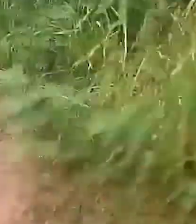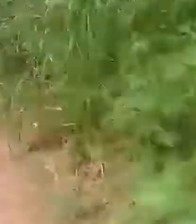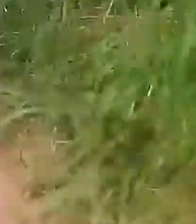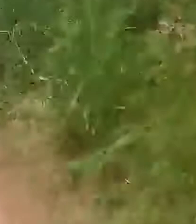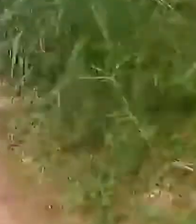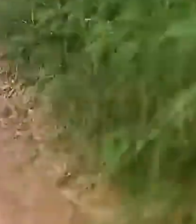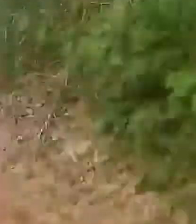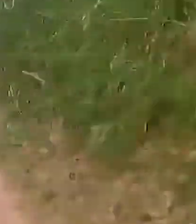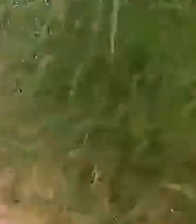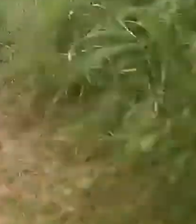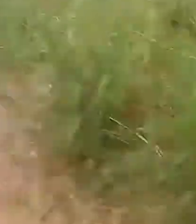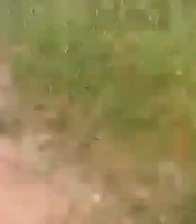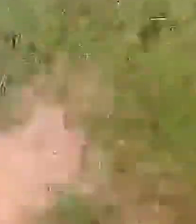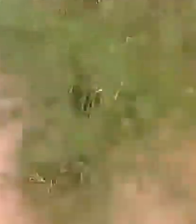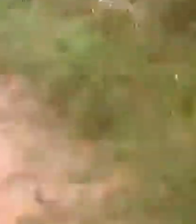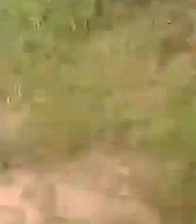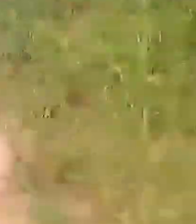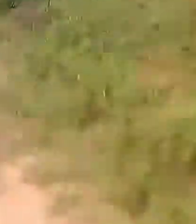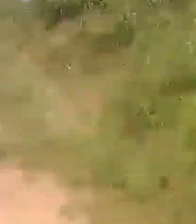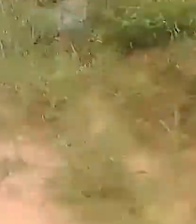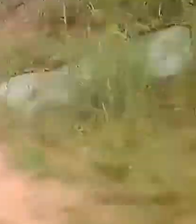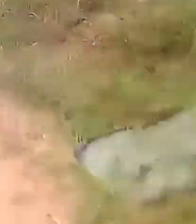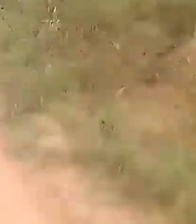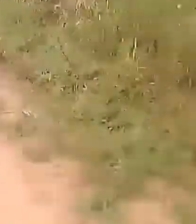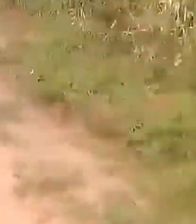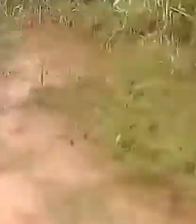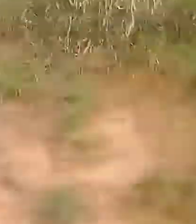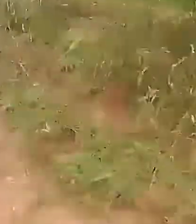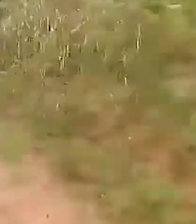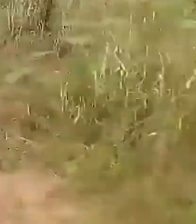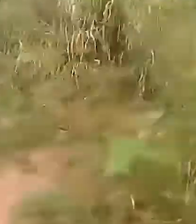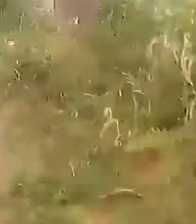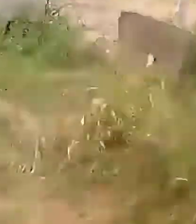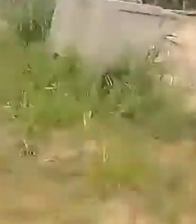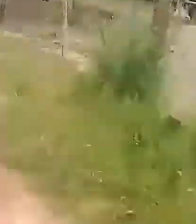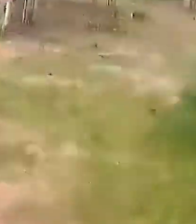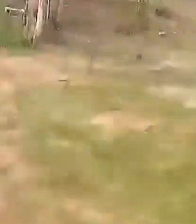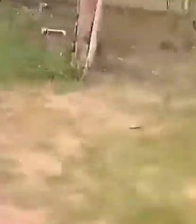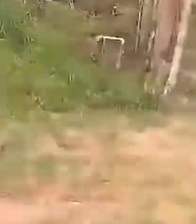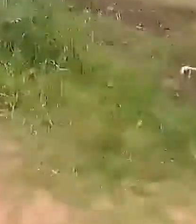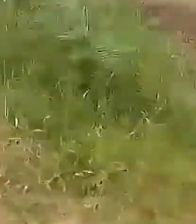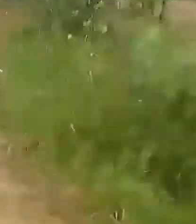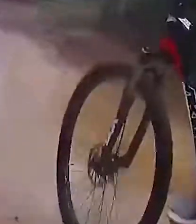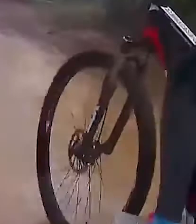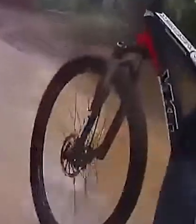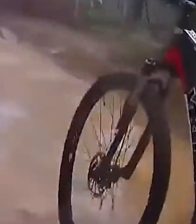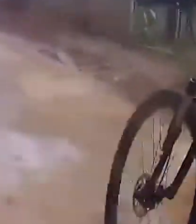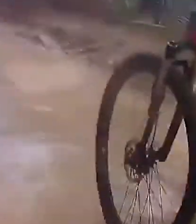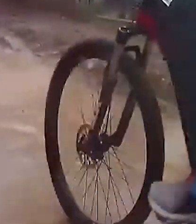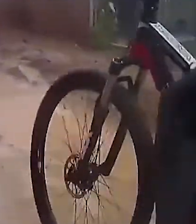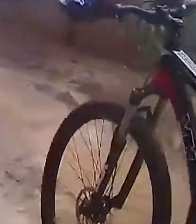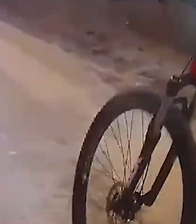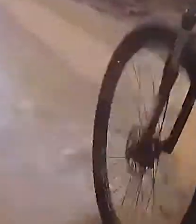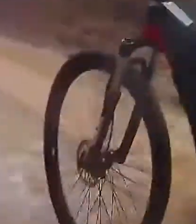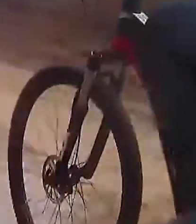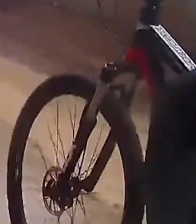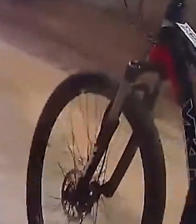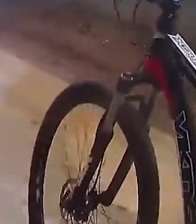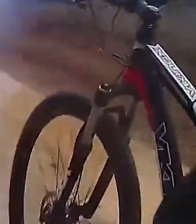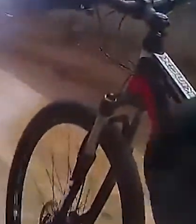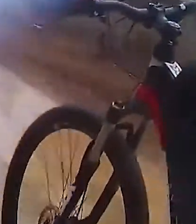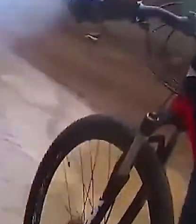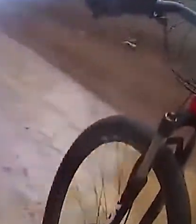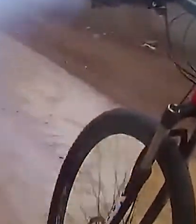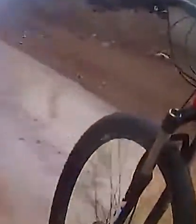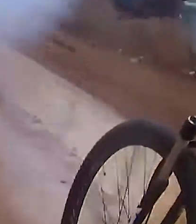próximo ao NIR. O evento é pago e as inscrições podem ser feitas no local. Até às sete e meia da manhã. Para outras informações, basta